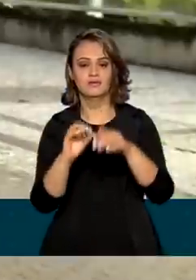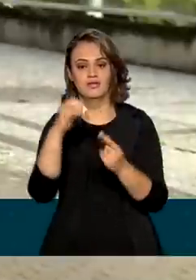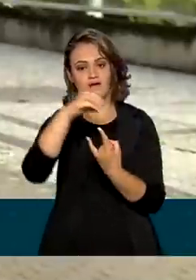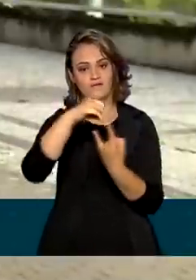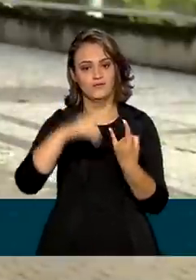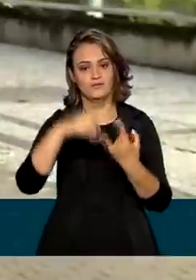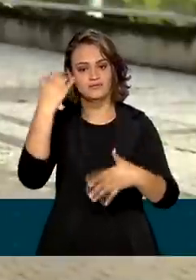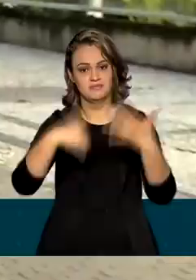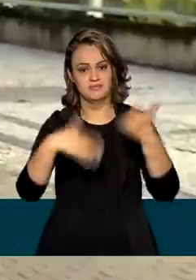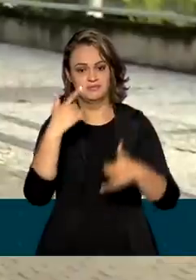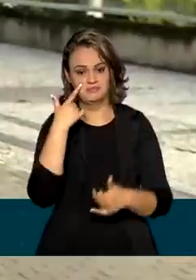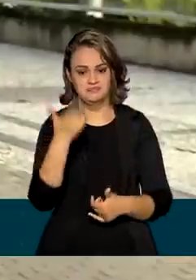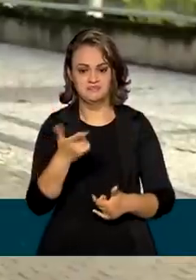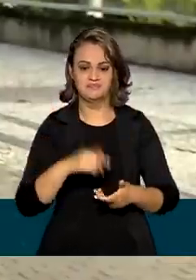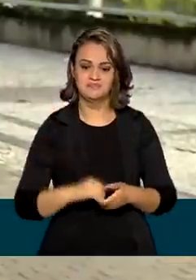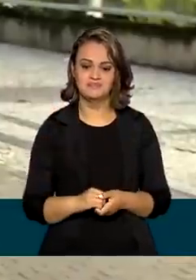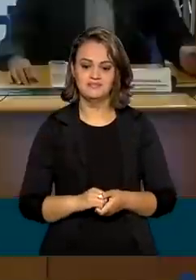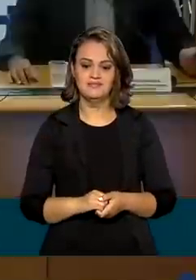da Fiocruz.